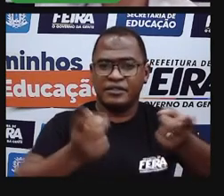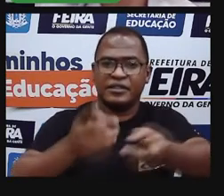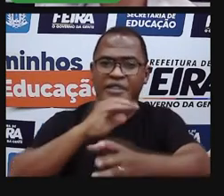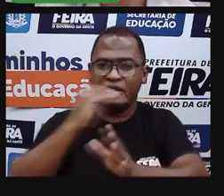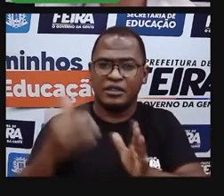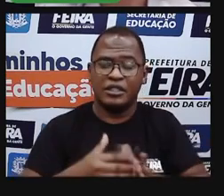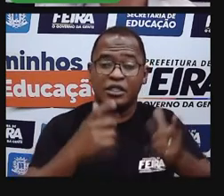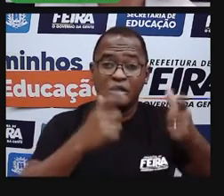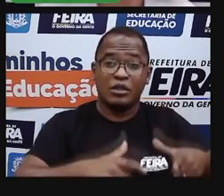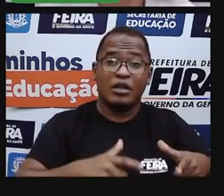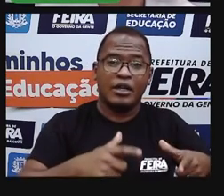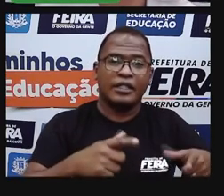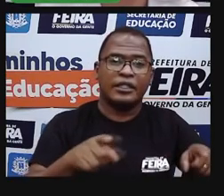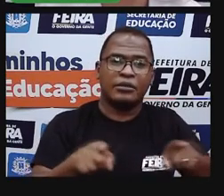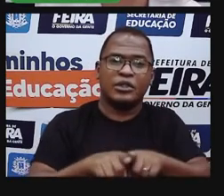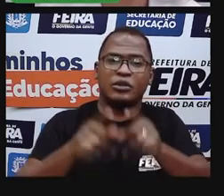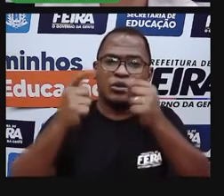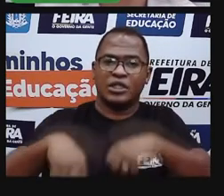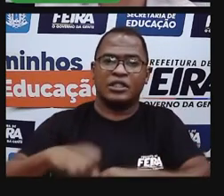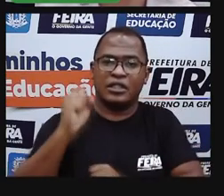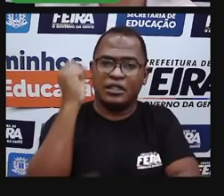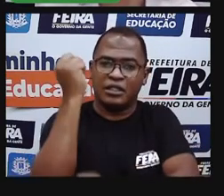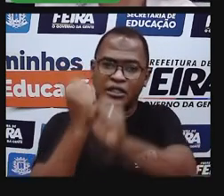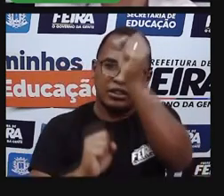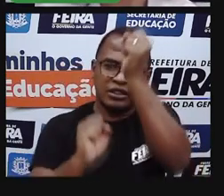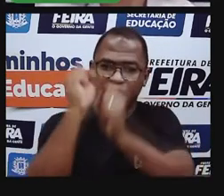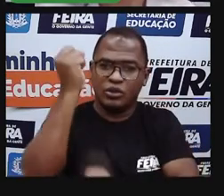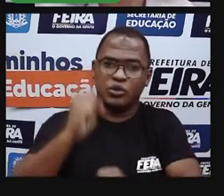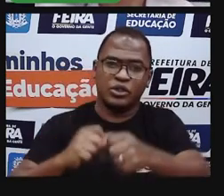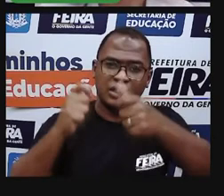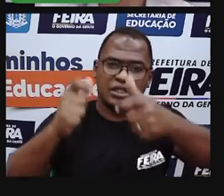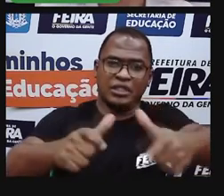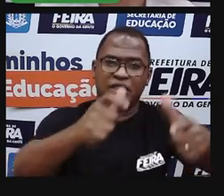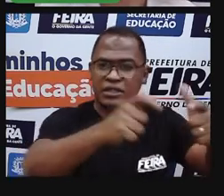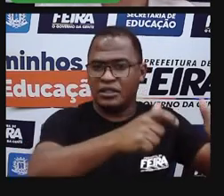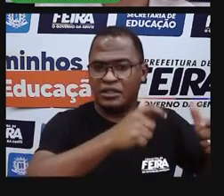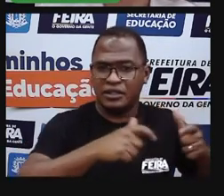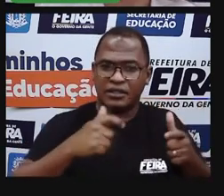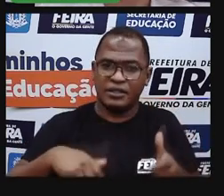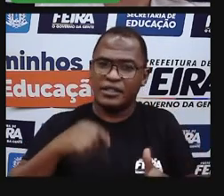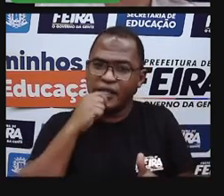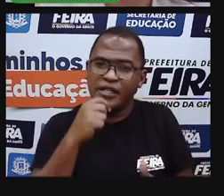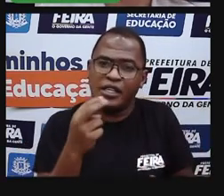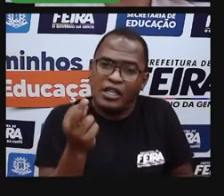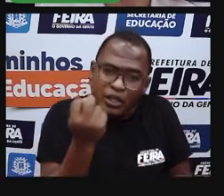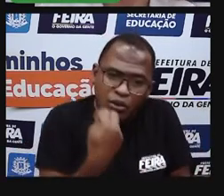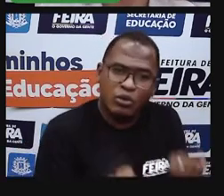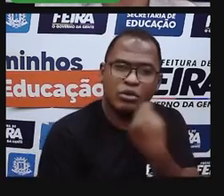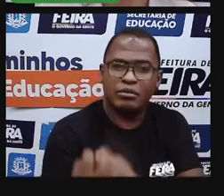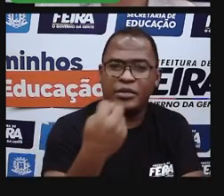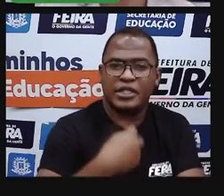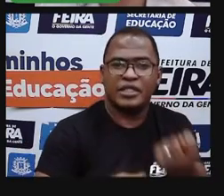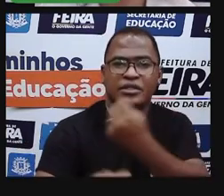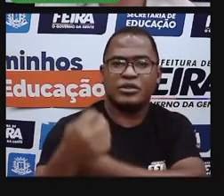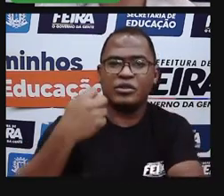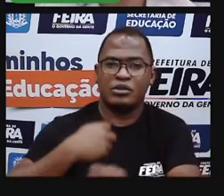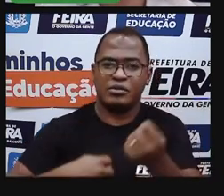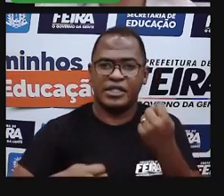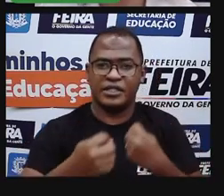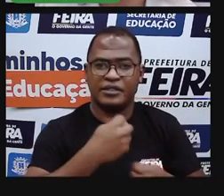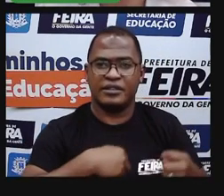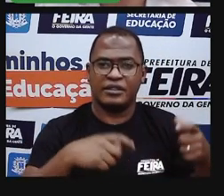um bairro industrial, que ele tem muitas indústrias. Se tiver comércio, é um bairro comercial. Então, gente tem essa